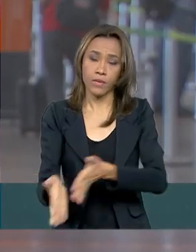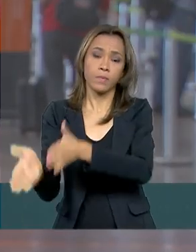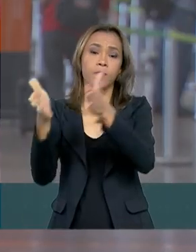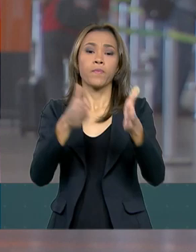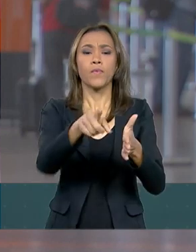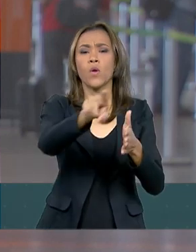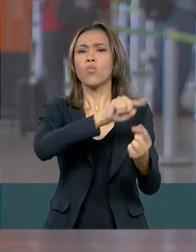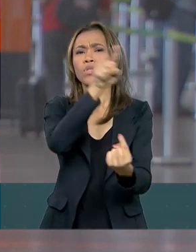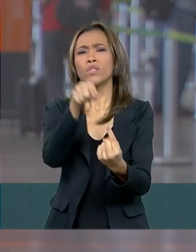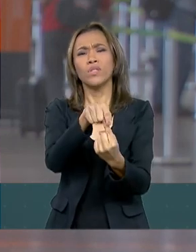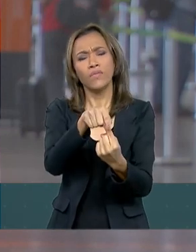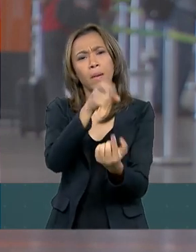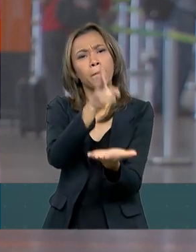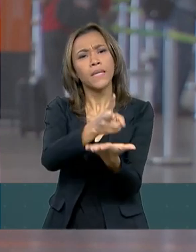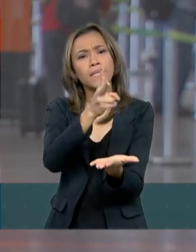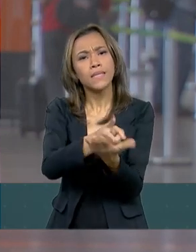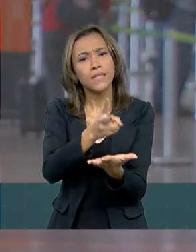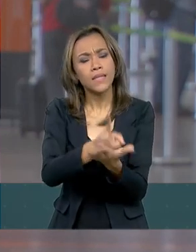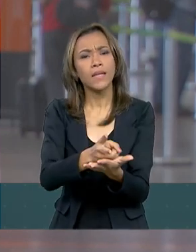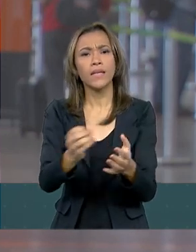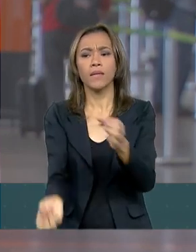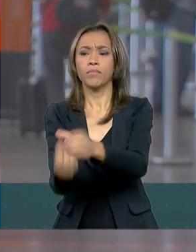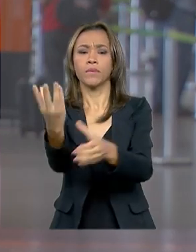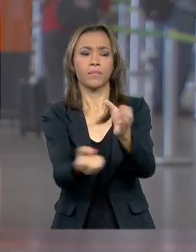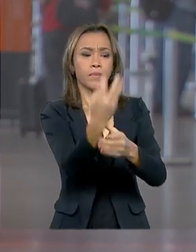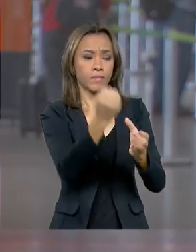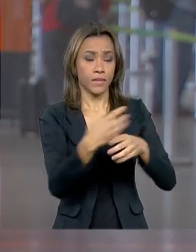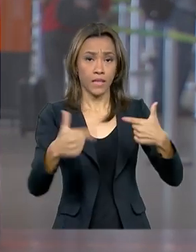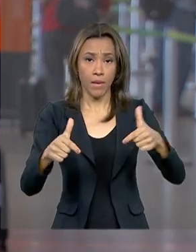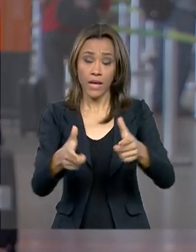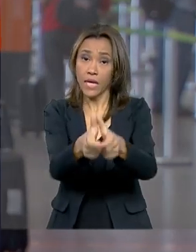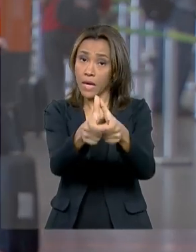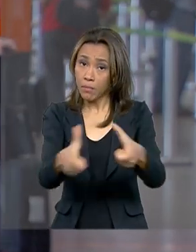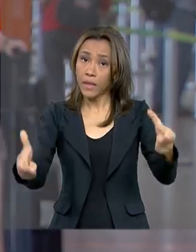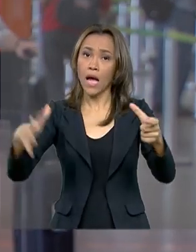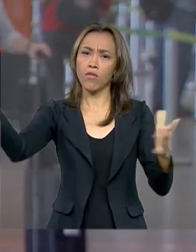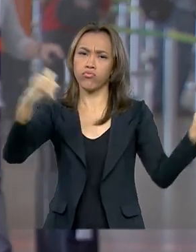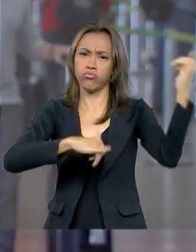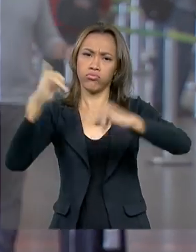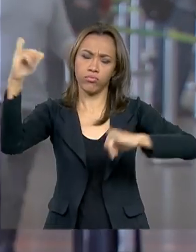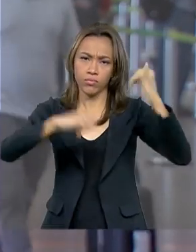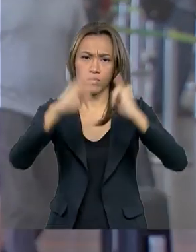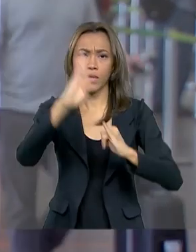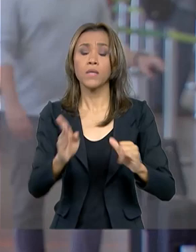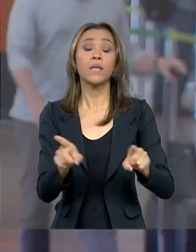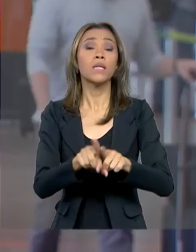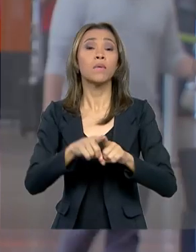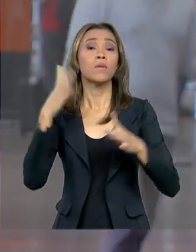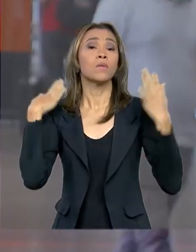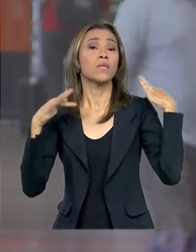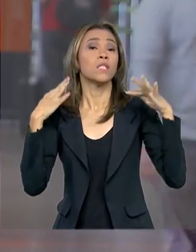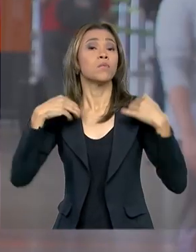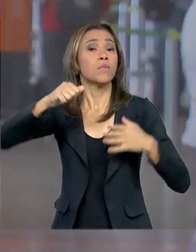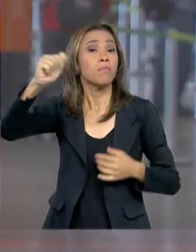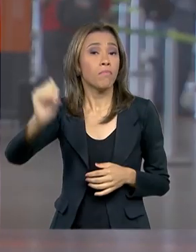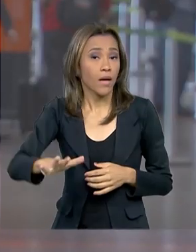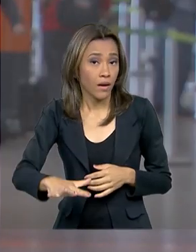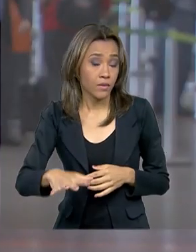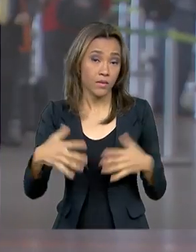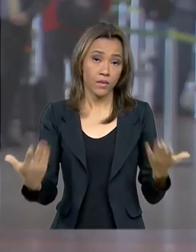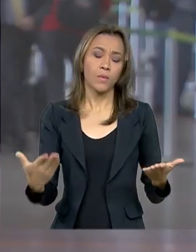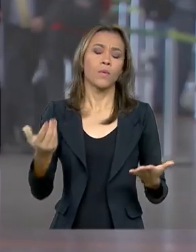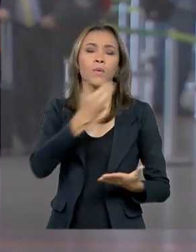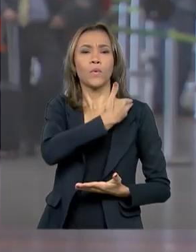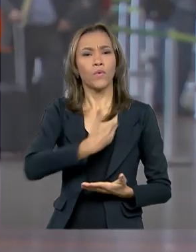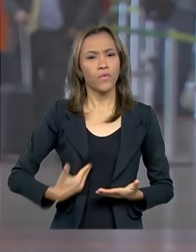manter e gerar empregos, ampliar o número de voos no Brasil e tornar o turismo interno mais barato para o consumidor. O governo também